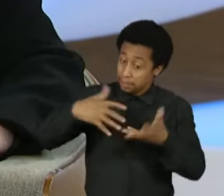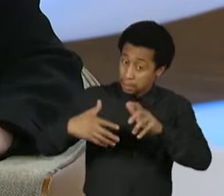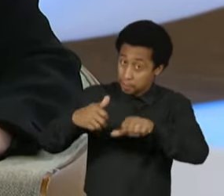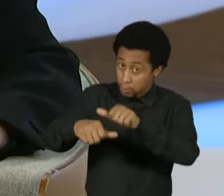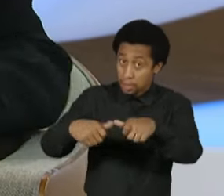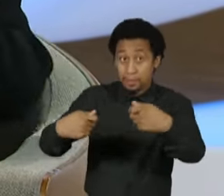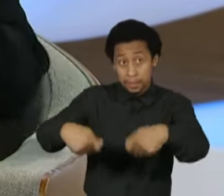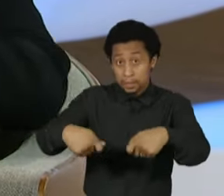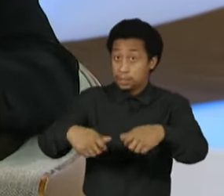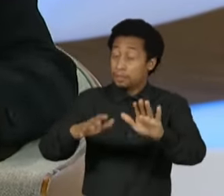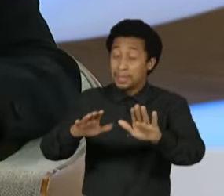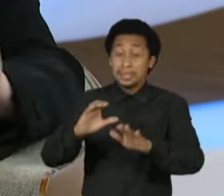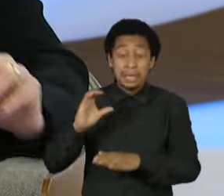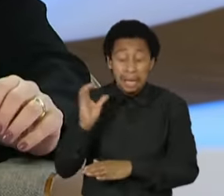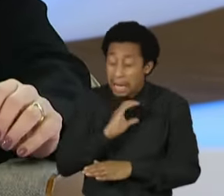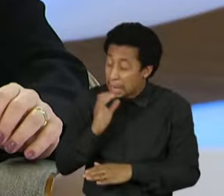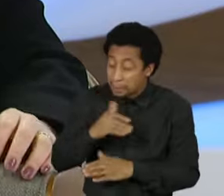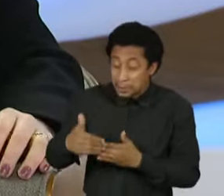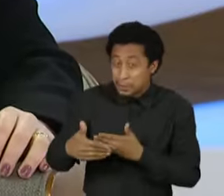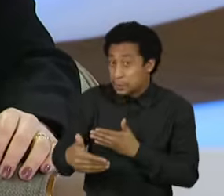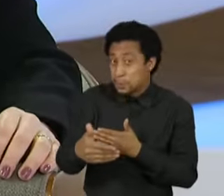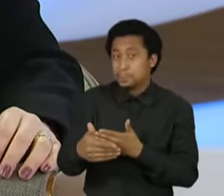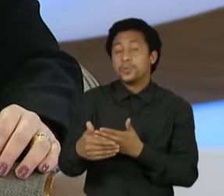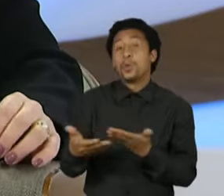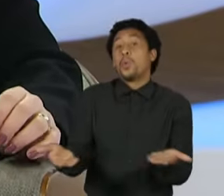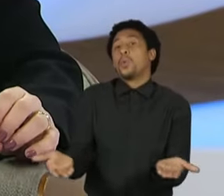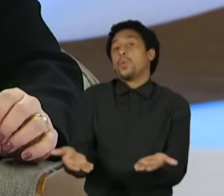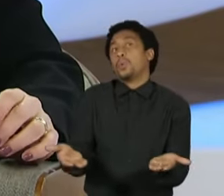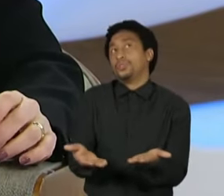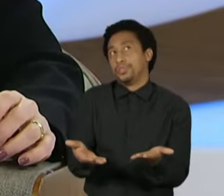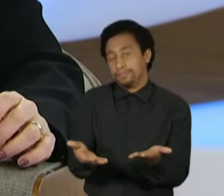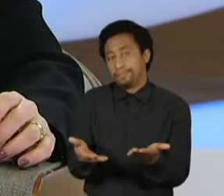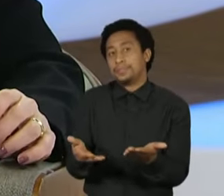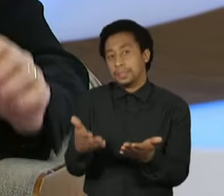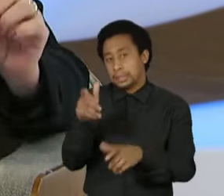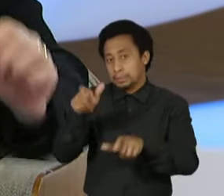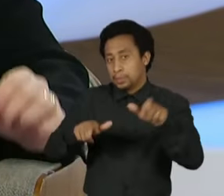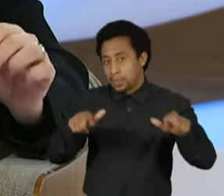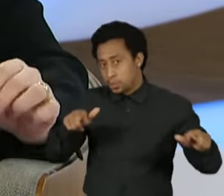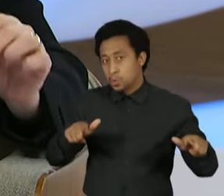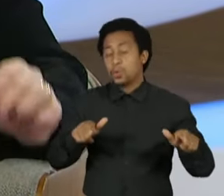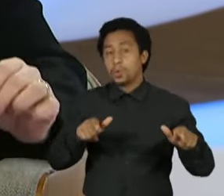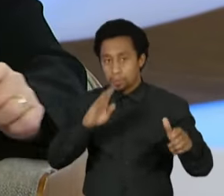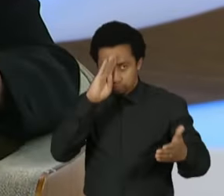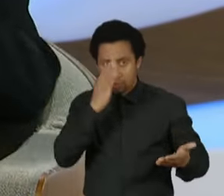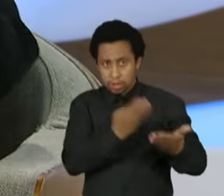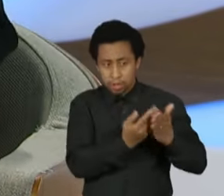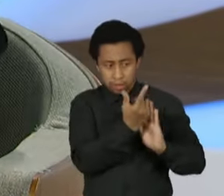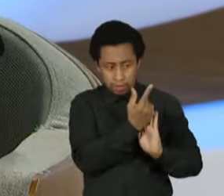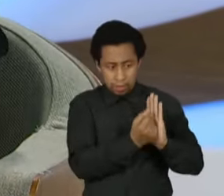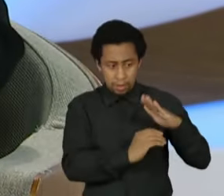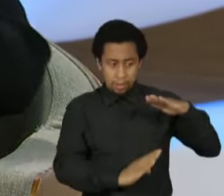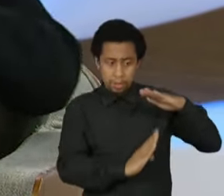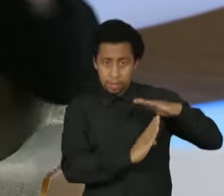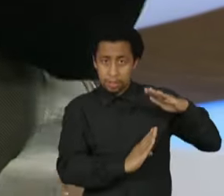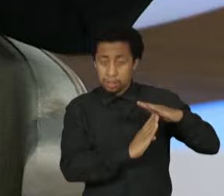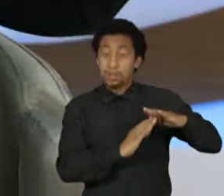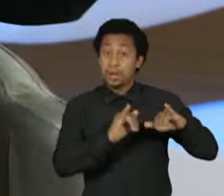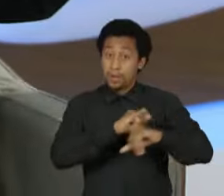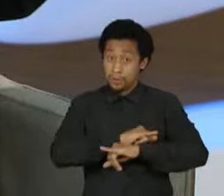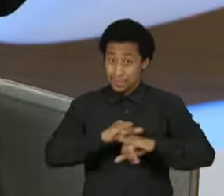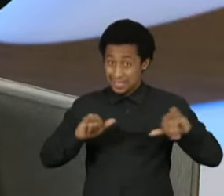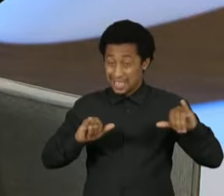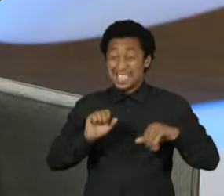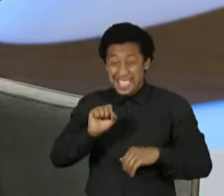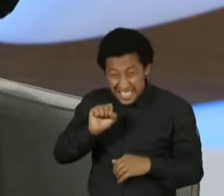rapidamente, ele, no mínimo, no mínimo, hoje, quem defende o teto de gasto consegue garantir que, se não fosse o teto de gasto,